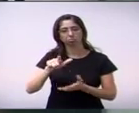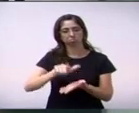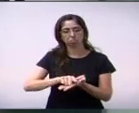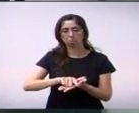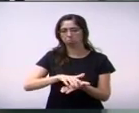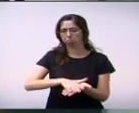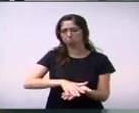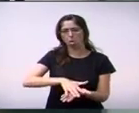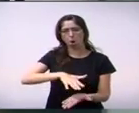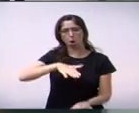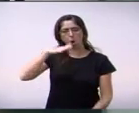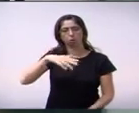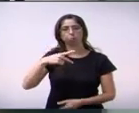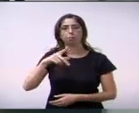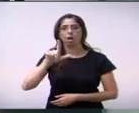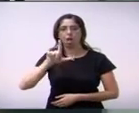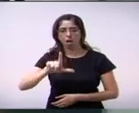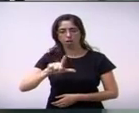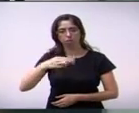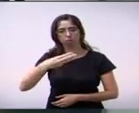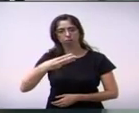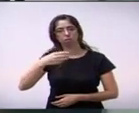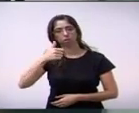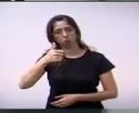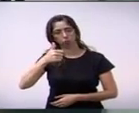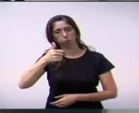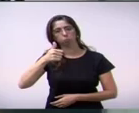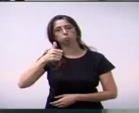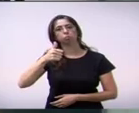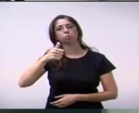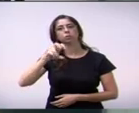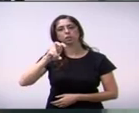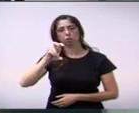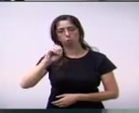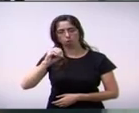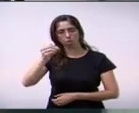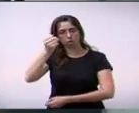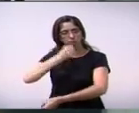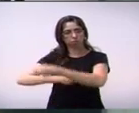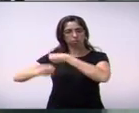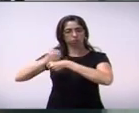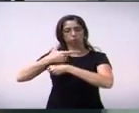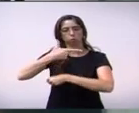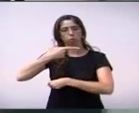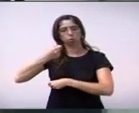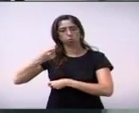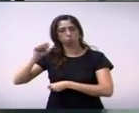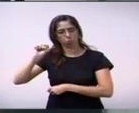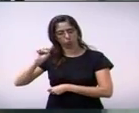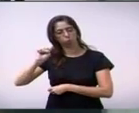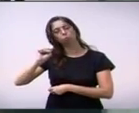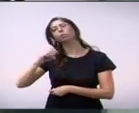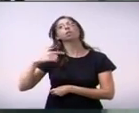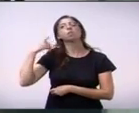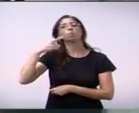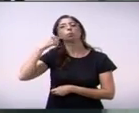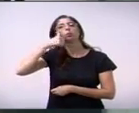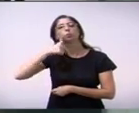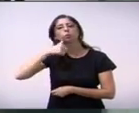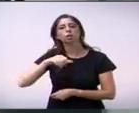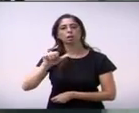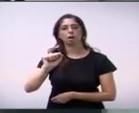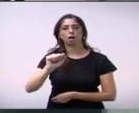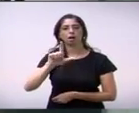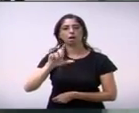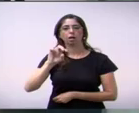deles foi uma PL 3150 de 2008 de uma deputada que chama Alice Portugal, que,